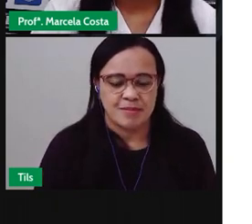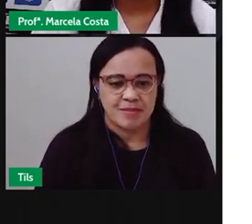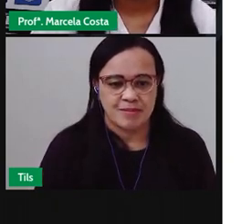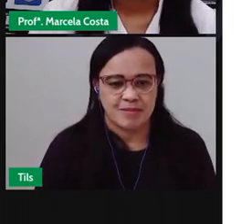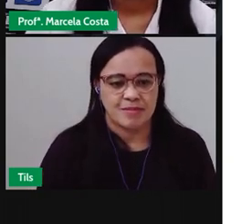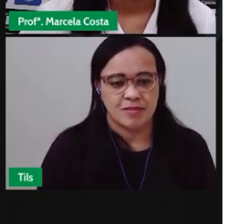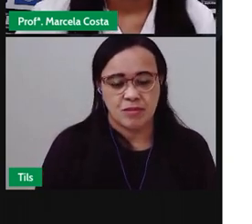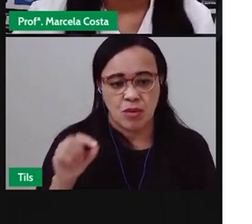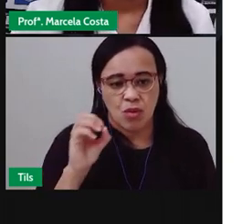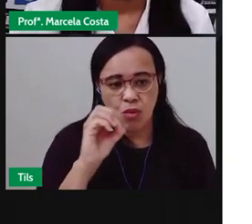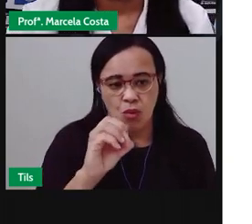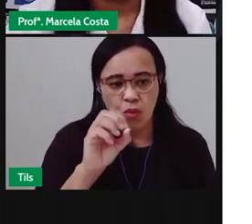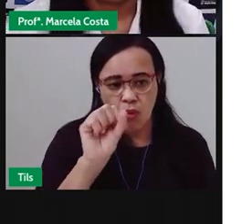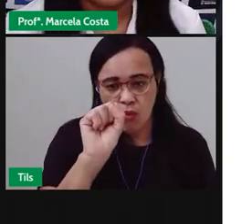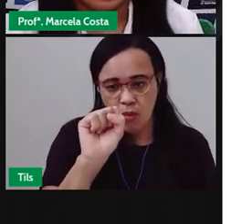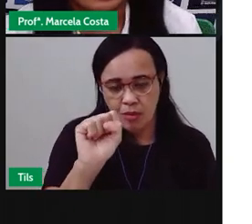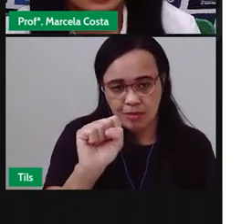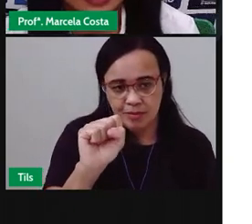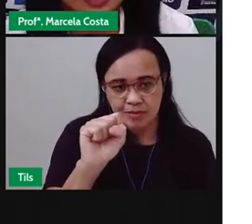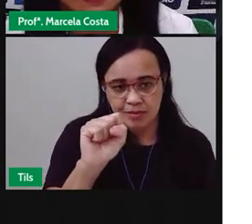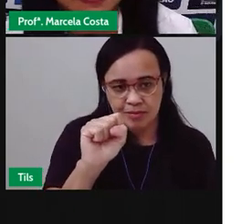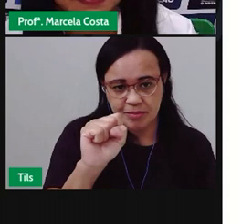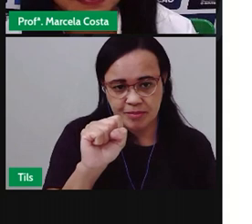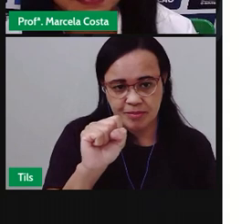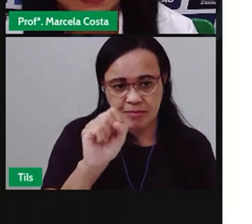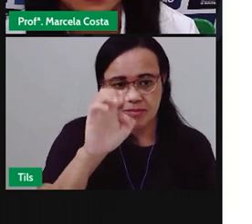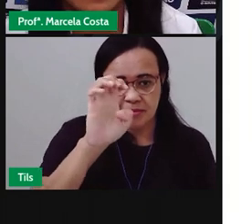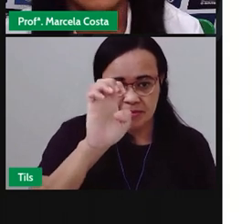O F